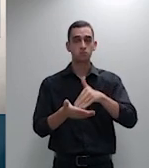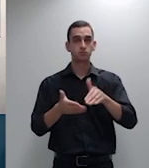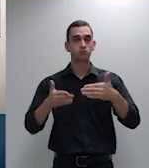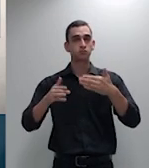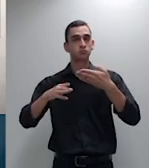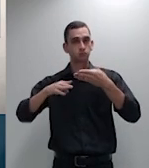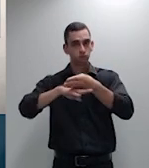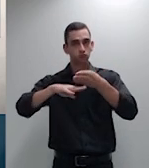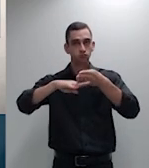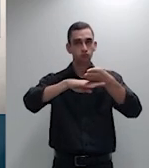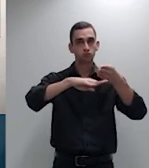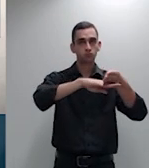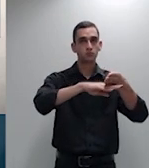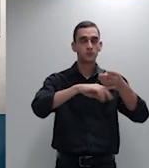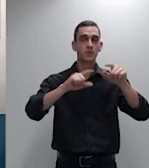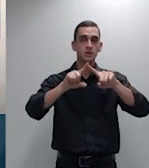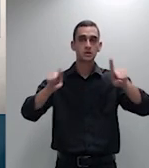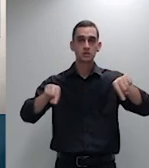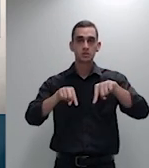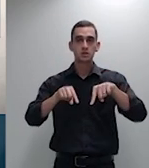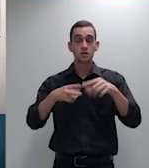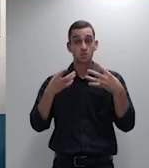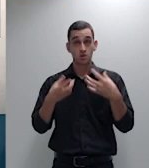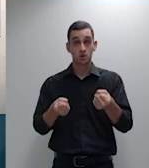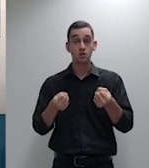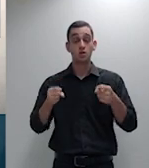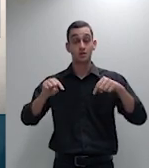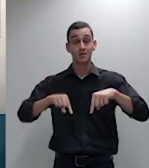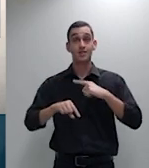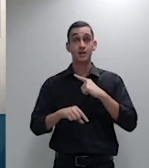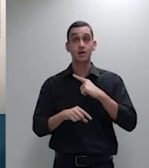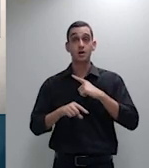quatro sustentações orais pelas partes